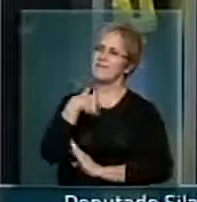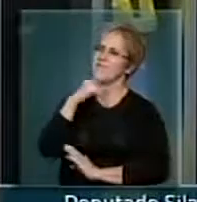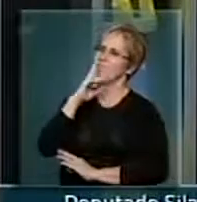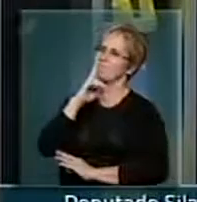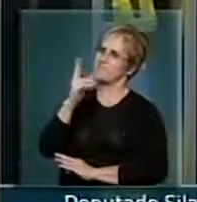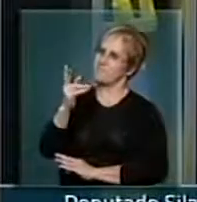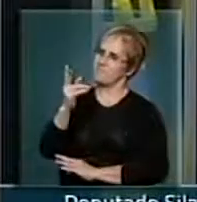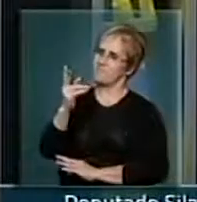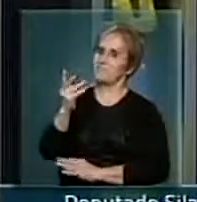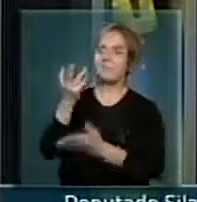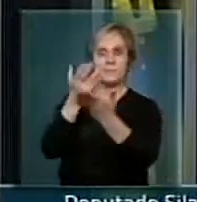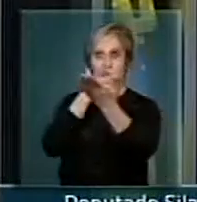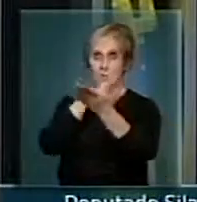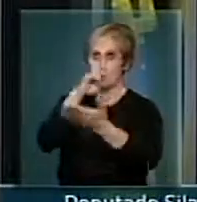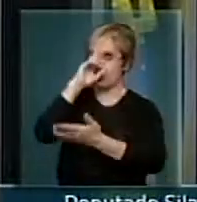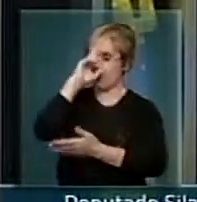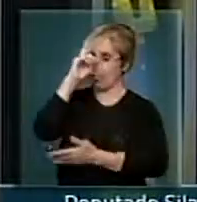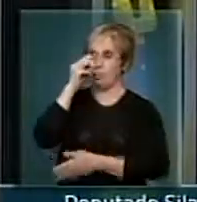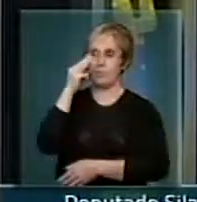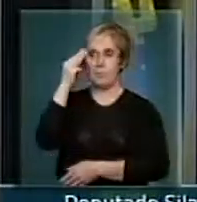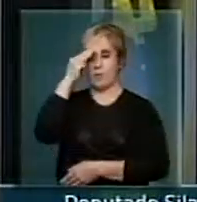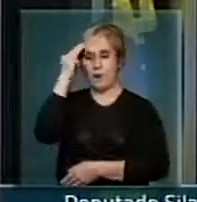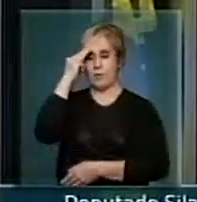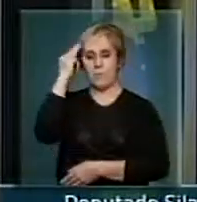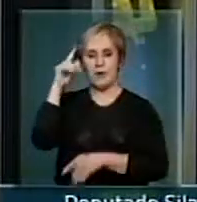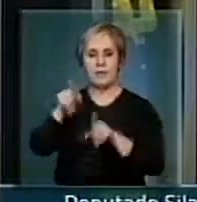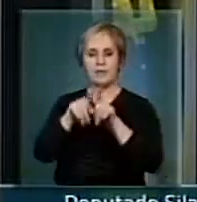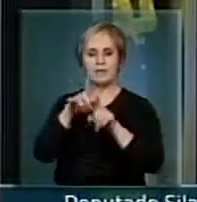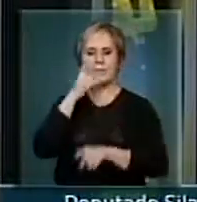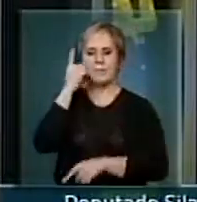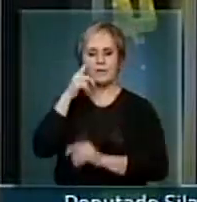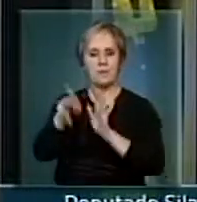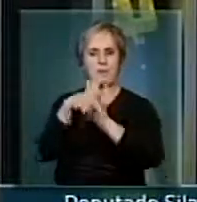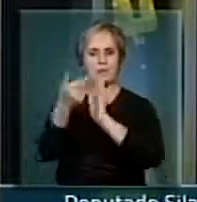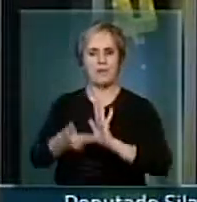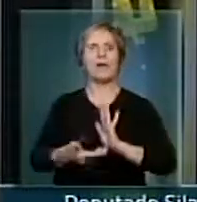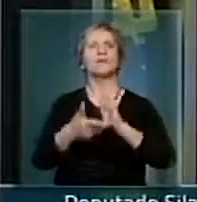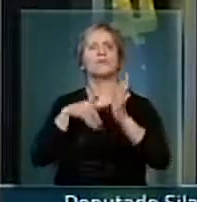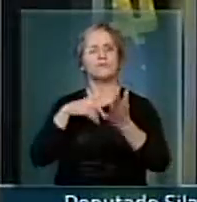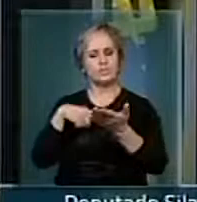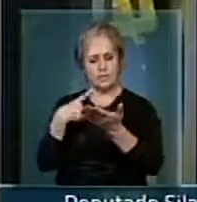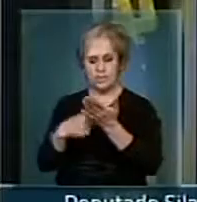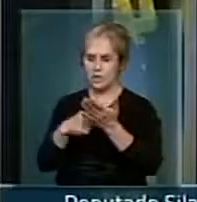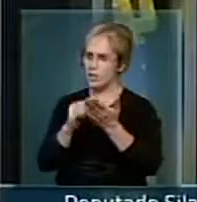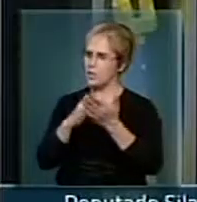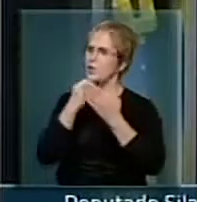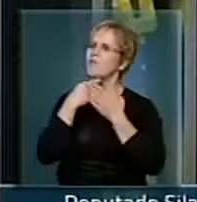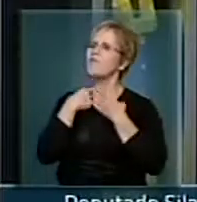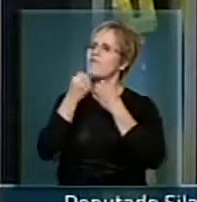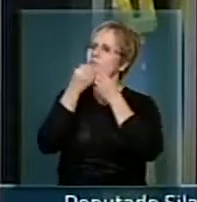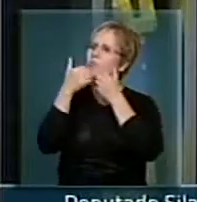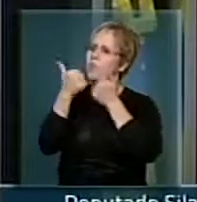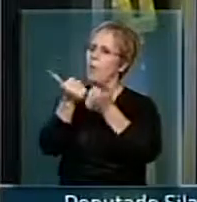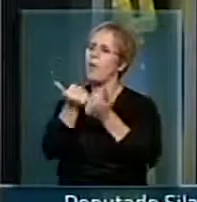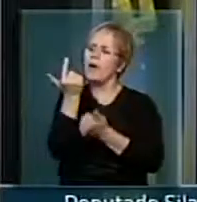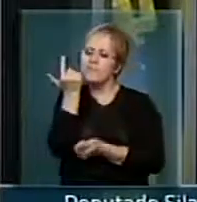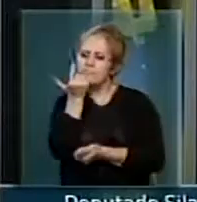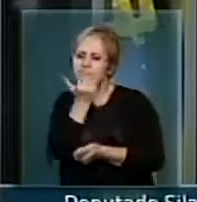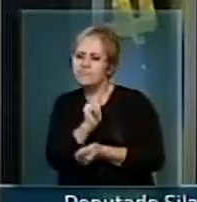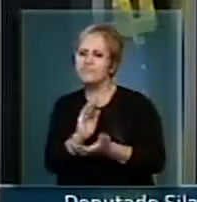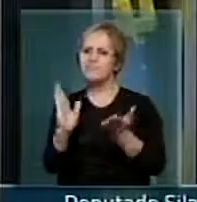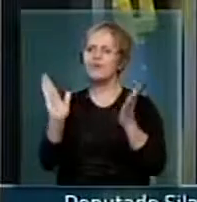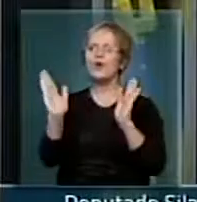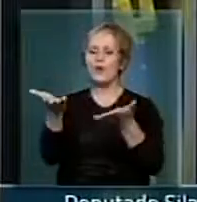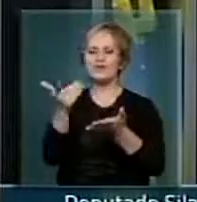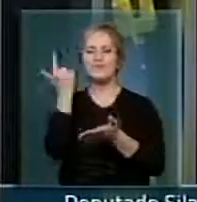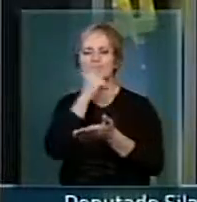vossa excelência, que os deputados e as deputadas desta casa tinham toda a boa vontade e toda a disposição de hoje